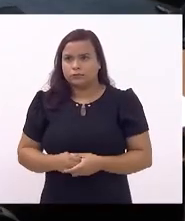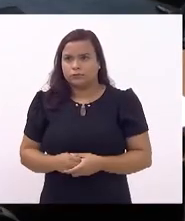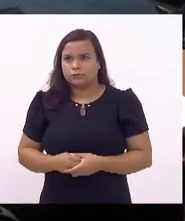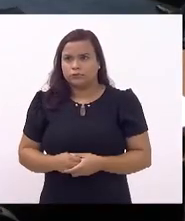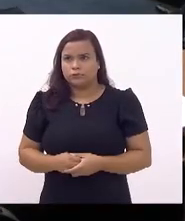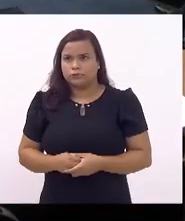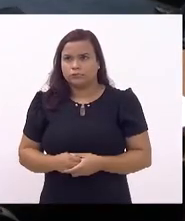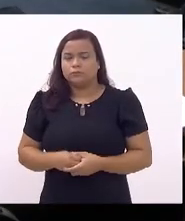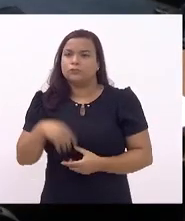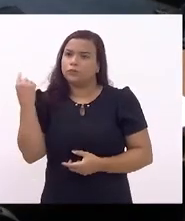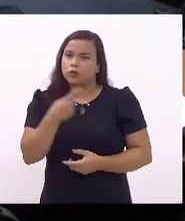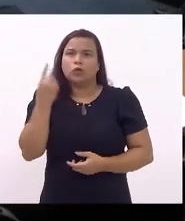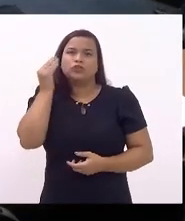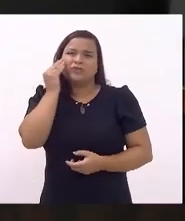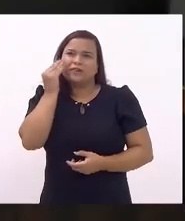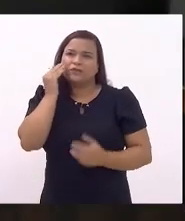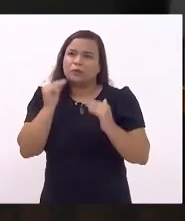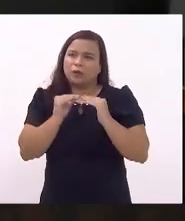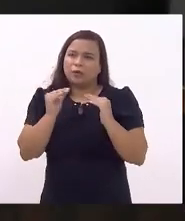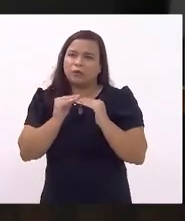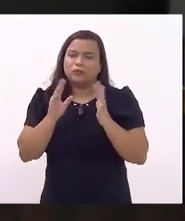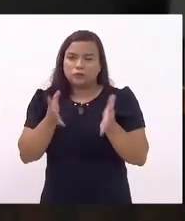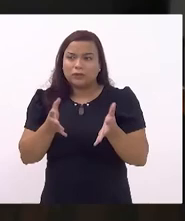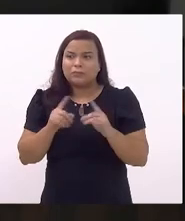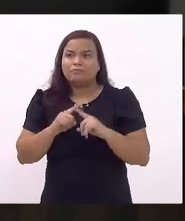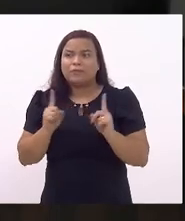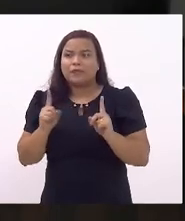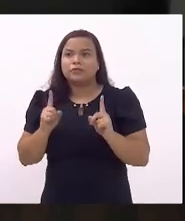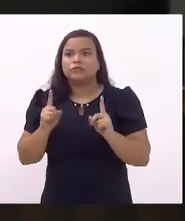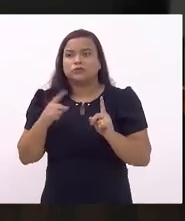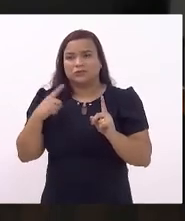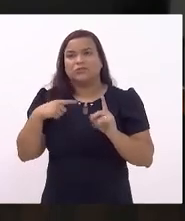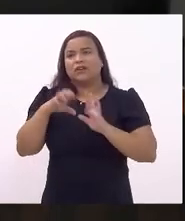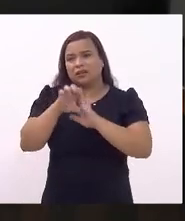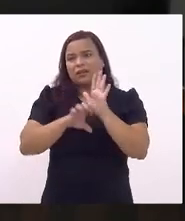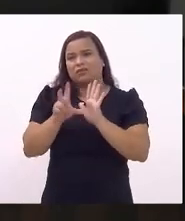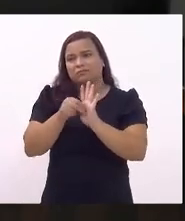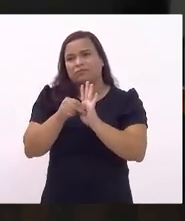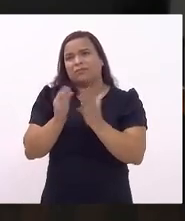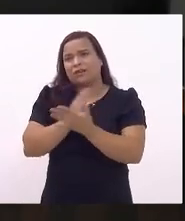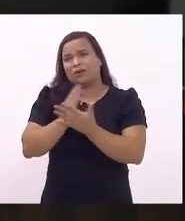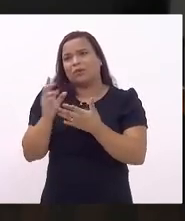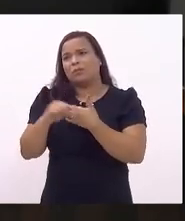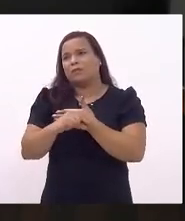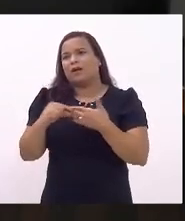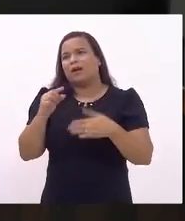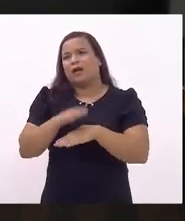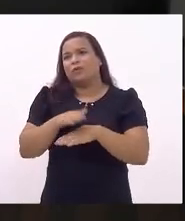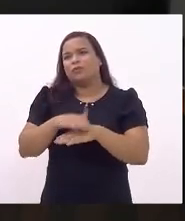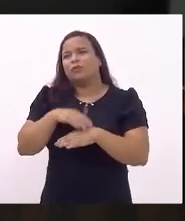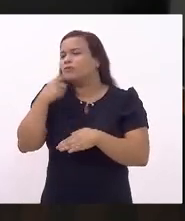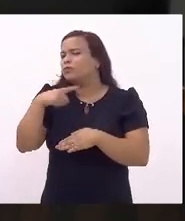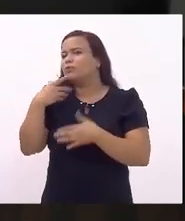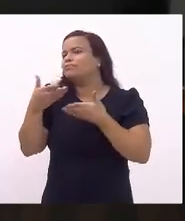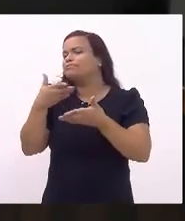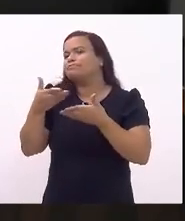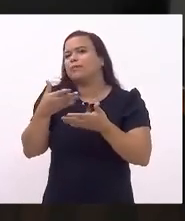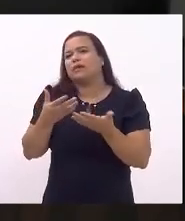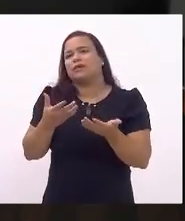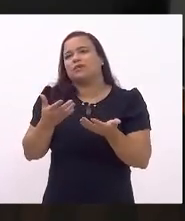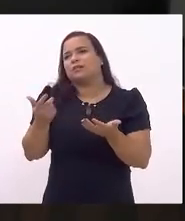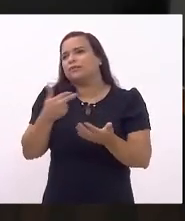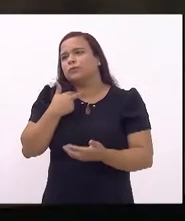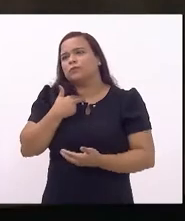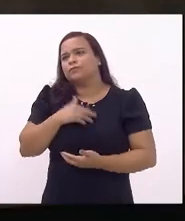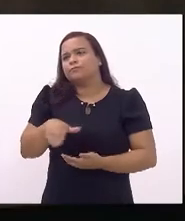Tentamos um encaminhamento pelo acordo, mas tem umas emendas que o autor não conseguiu falar com o autor, então não tem como.